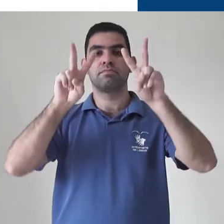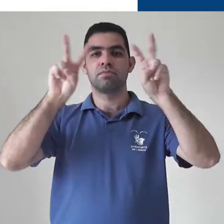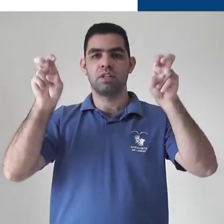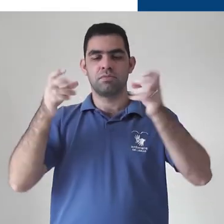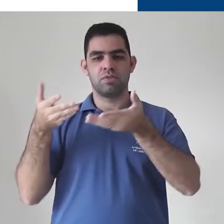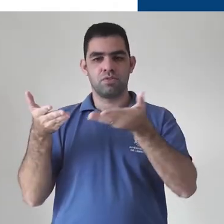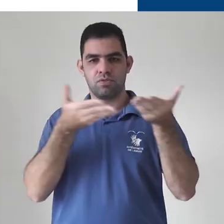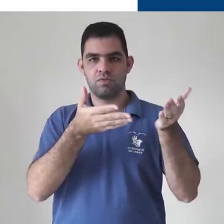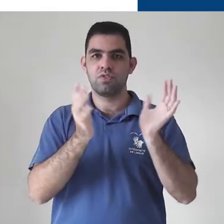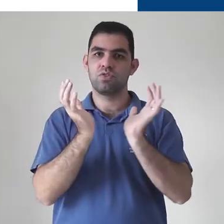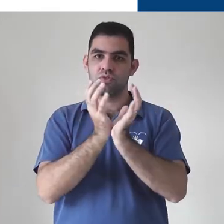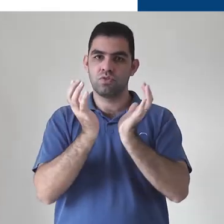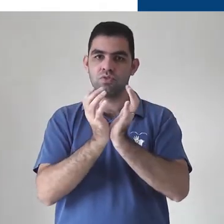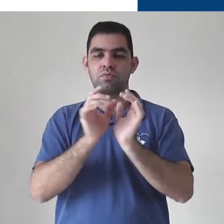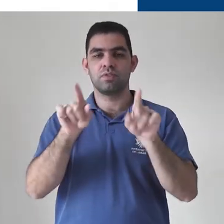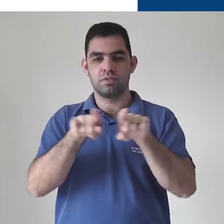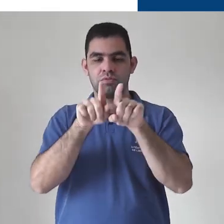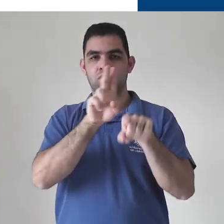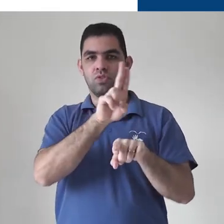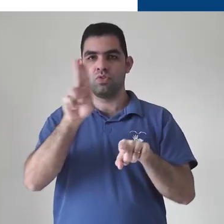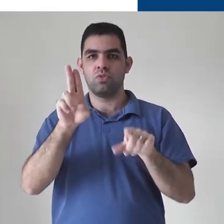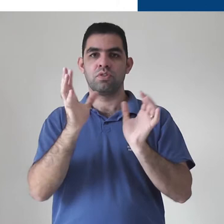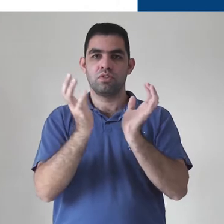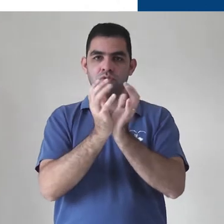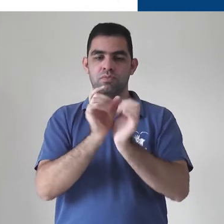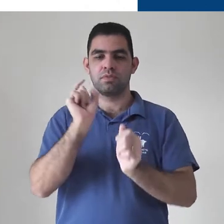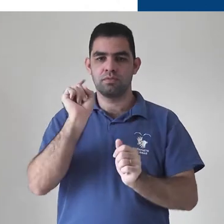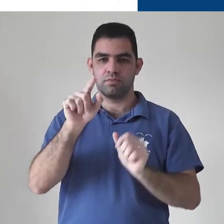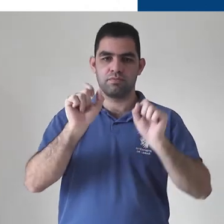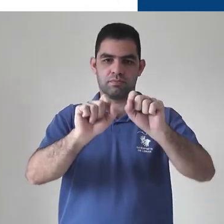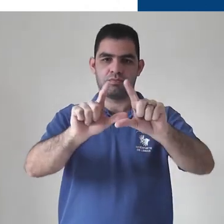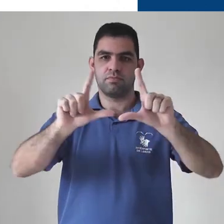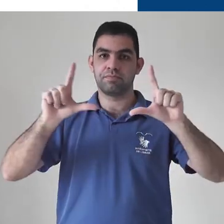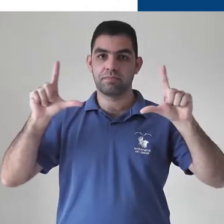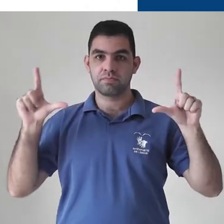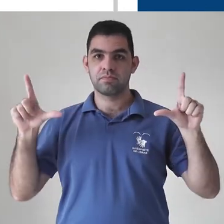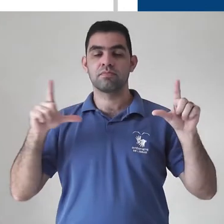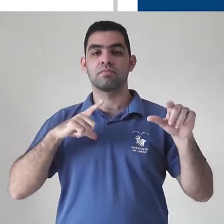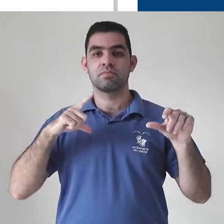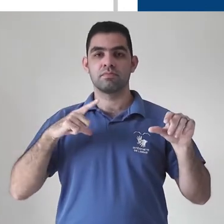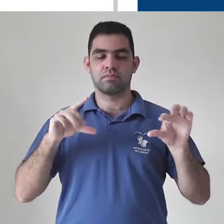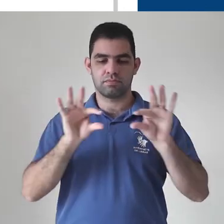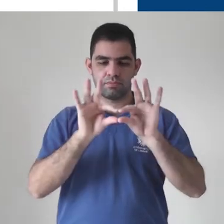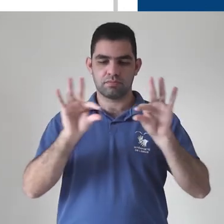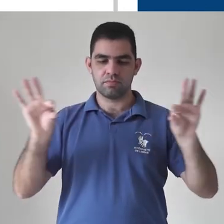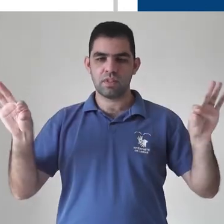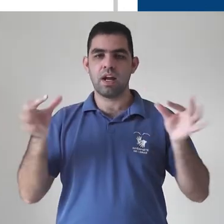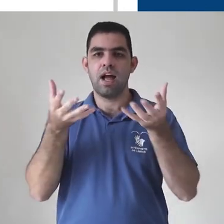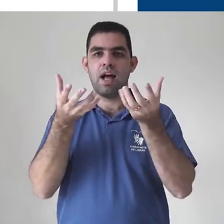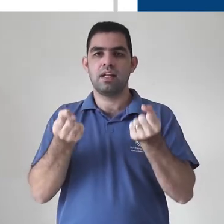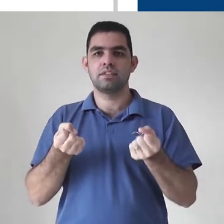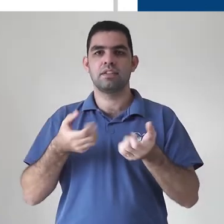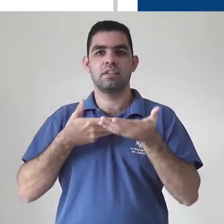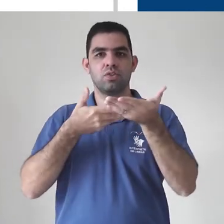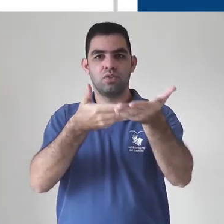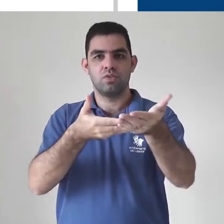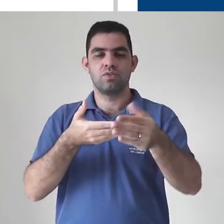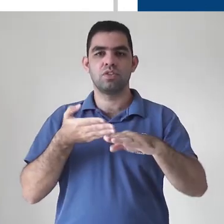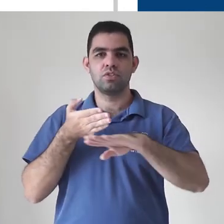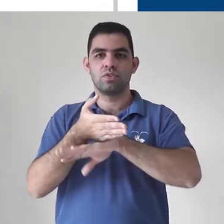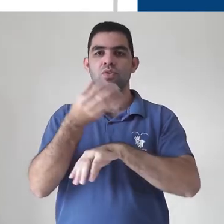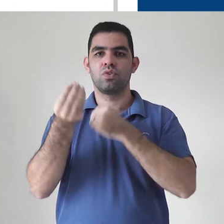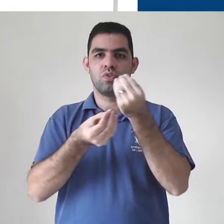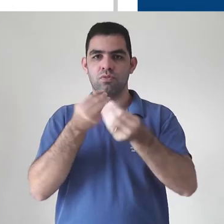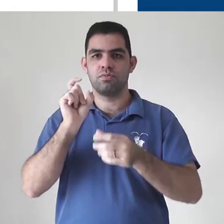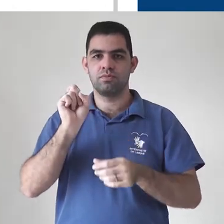Convite para Turma, seguido do nome da turma que o seu professor criou. Ao clicar no e-mail você poderá aceitar o convite para a turma clicando em